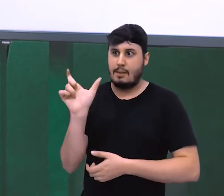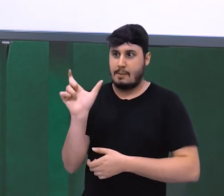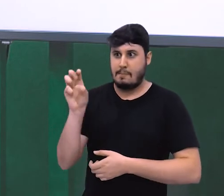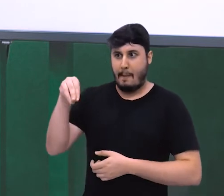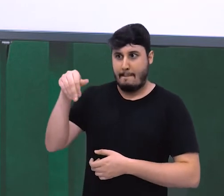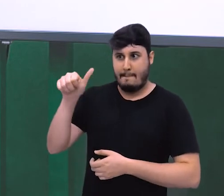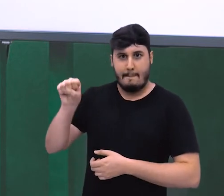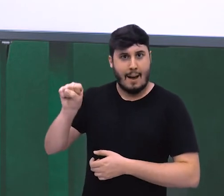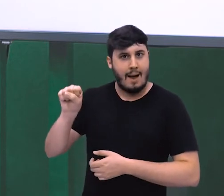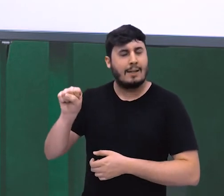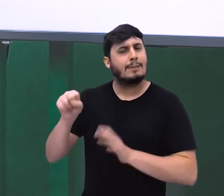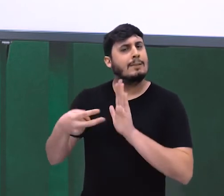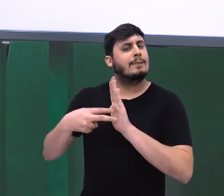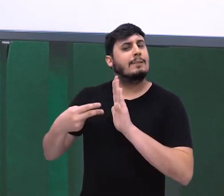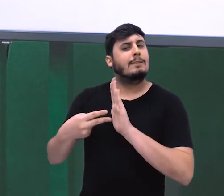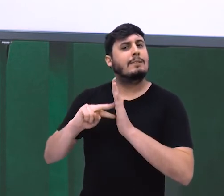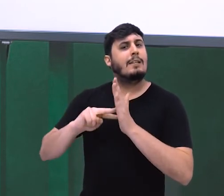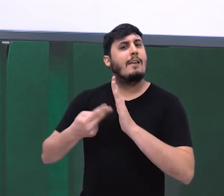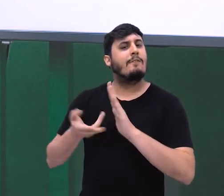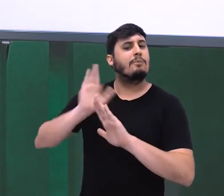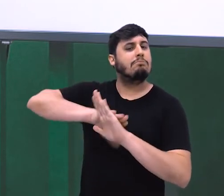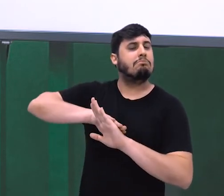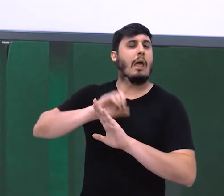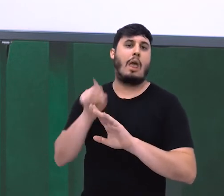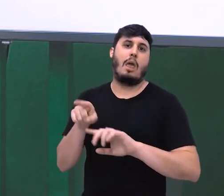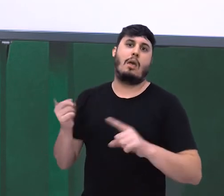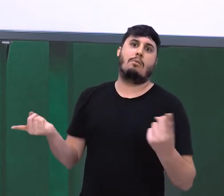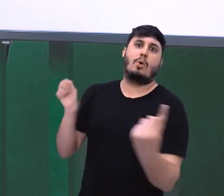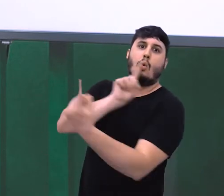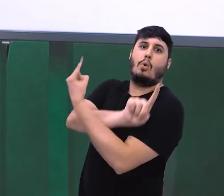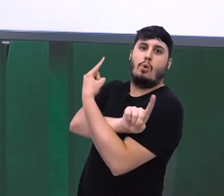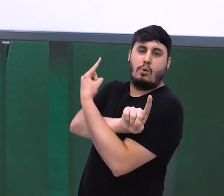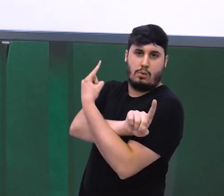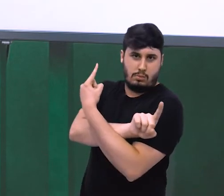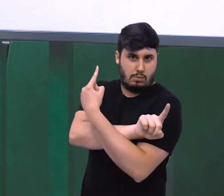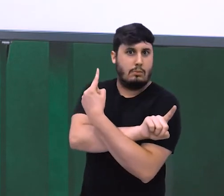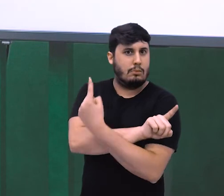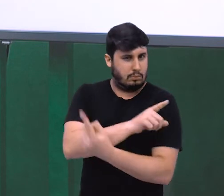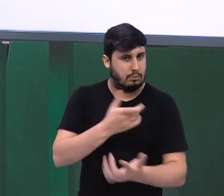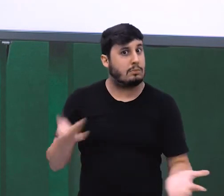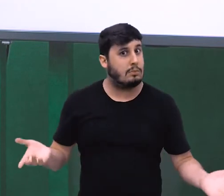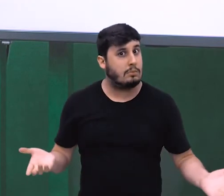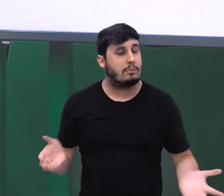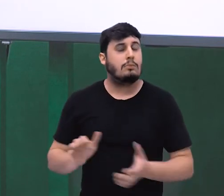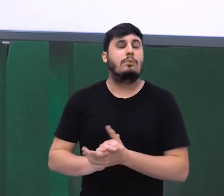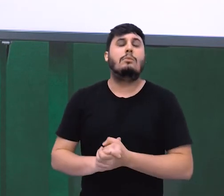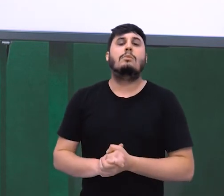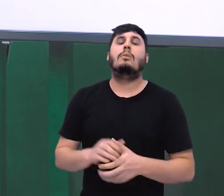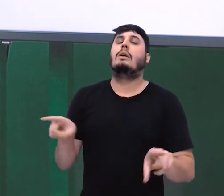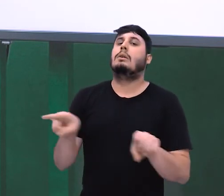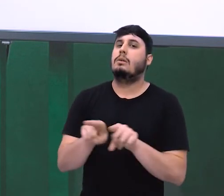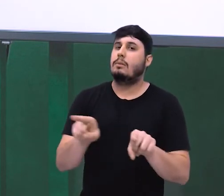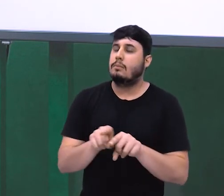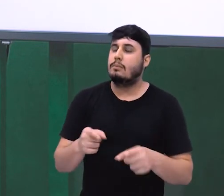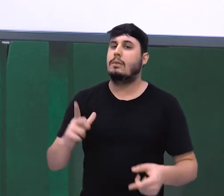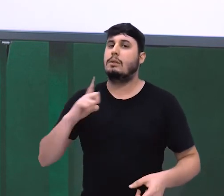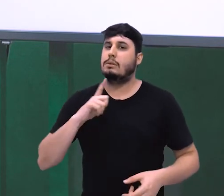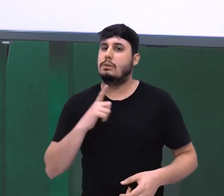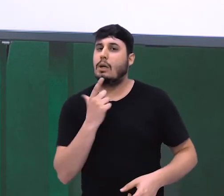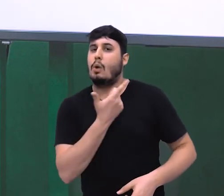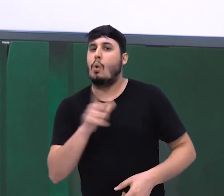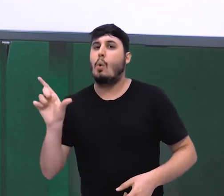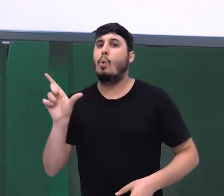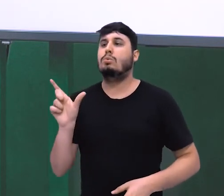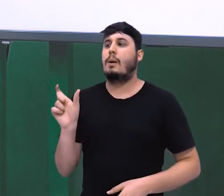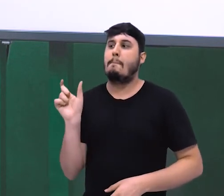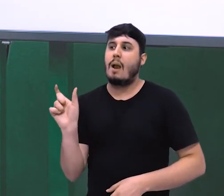oposição, de uma contrariedade, de um contraste. Mais embaixo eu tenho uma outra conjunção, a conjunção E.